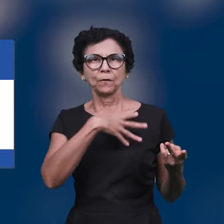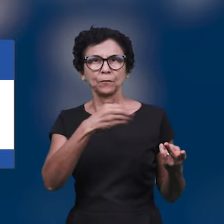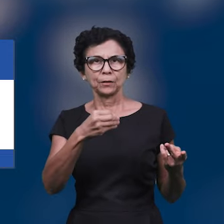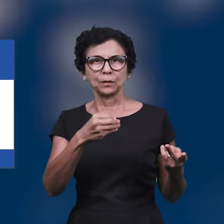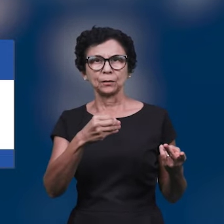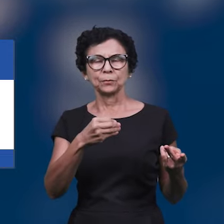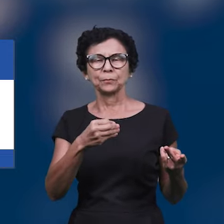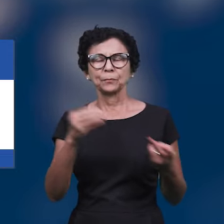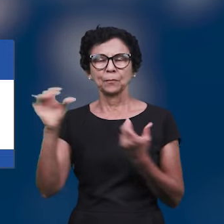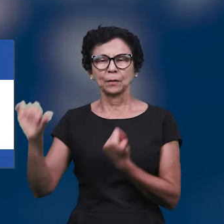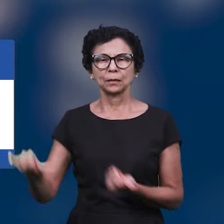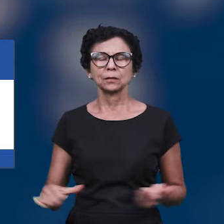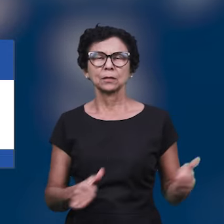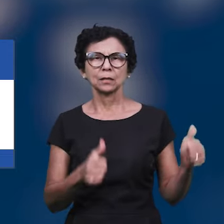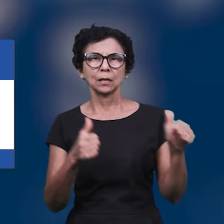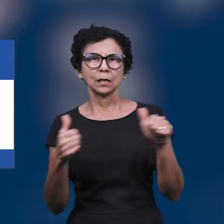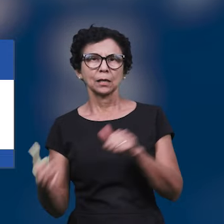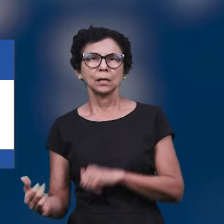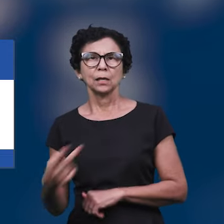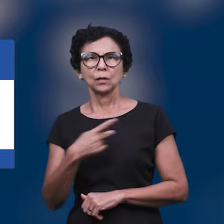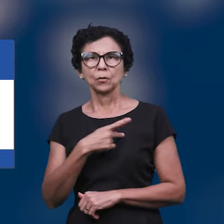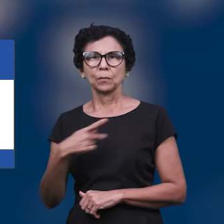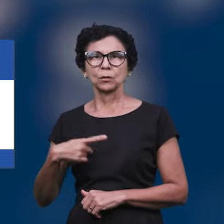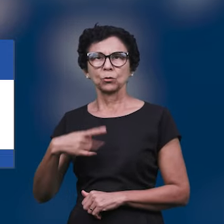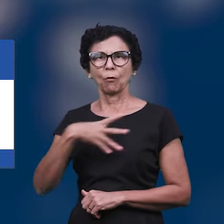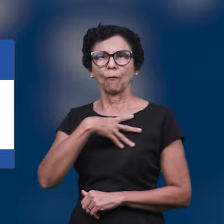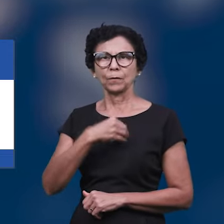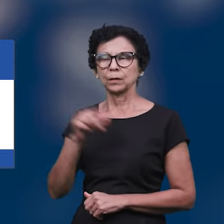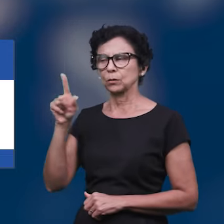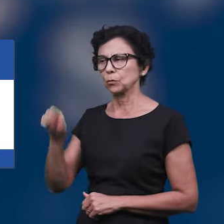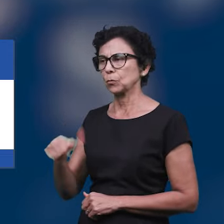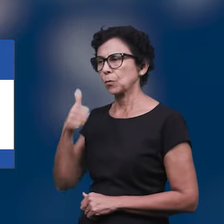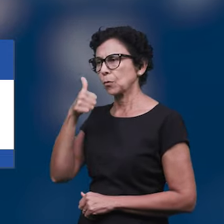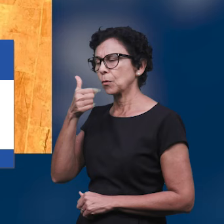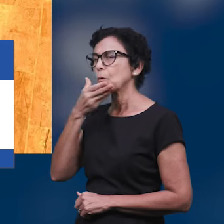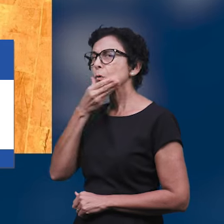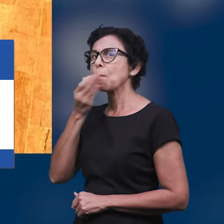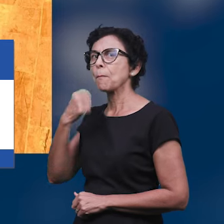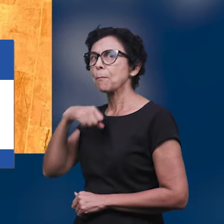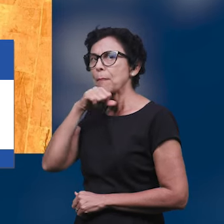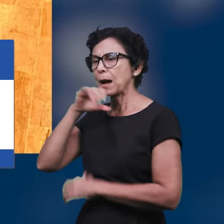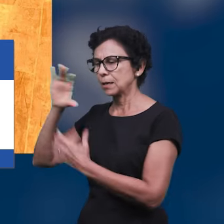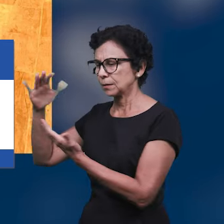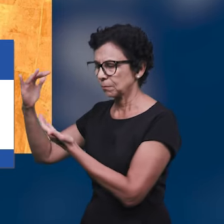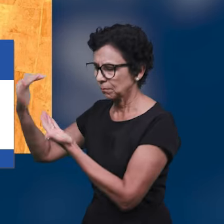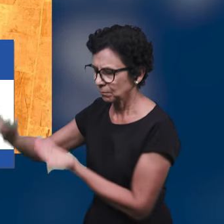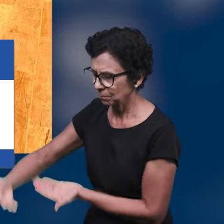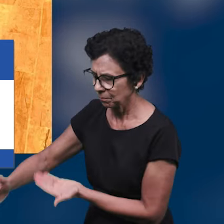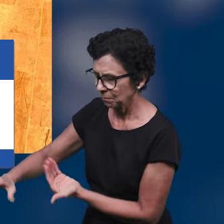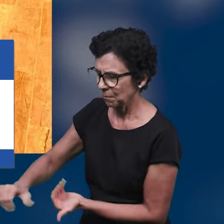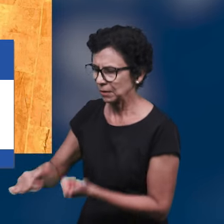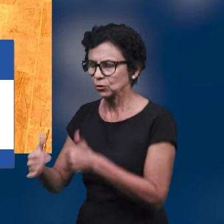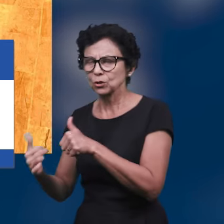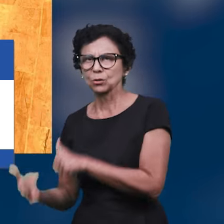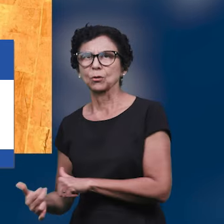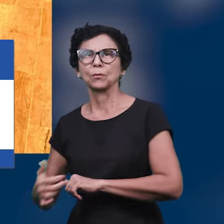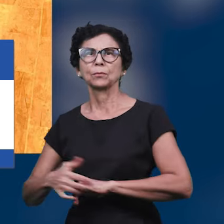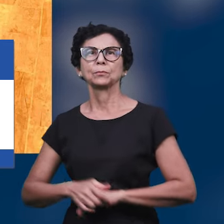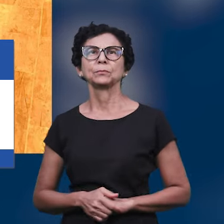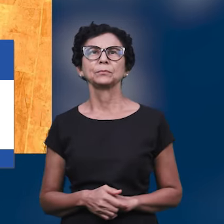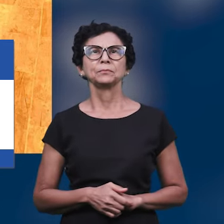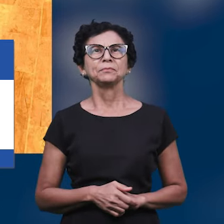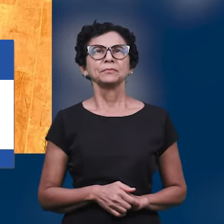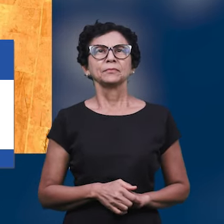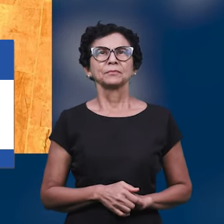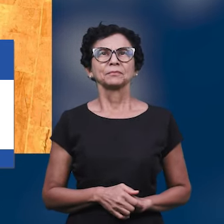filho, batizou o seu pai para a honra e a glória do nome do Senhor. Batismo também no Batistério Central